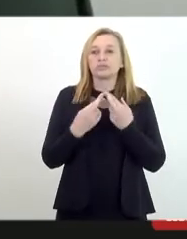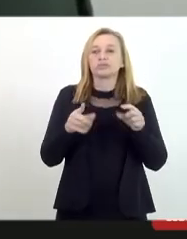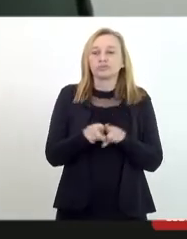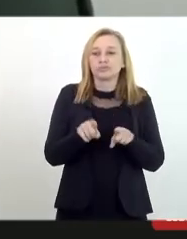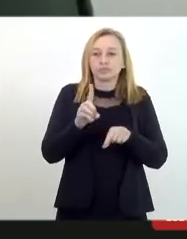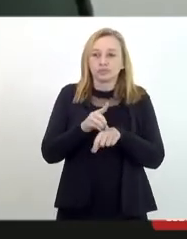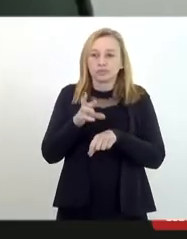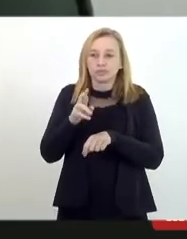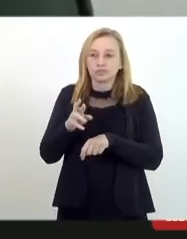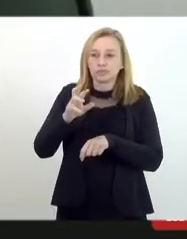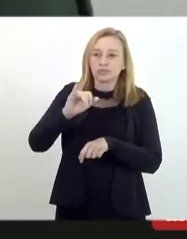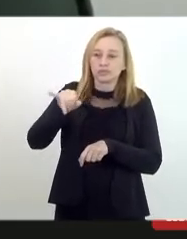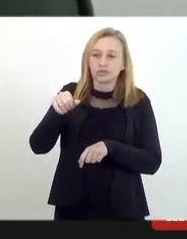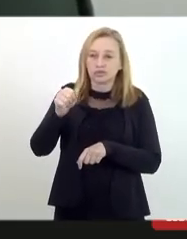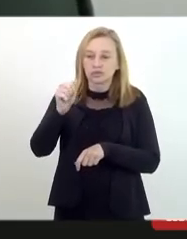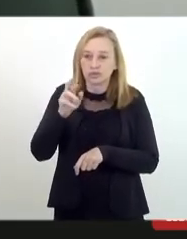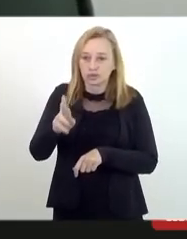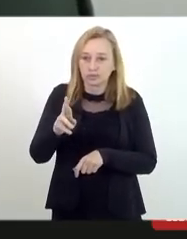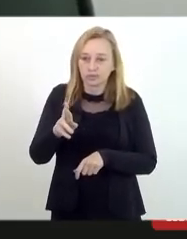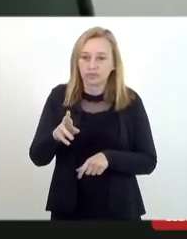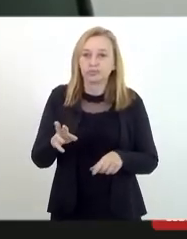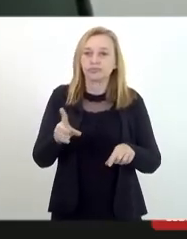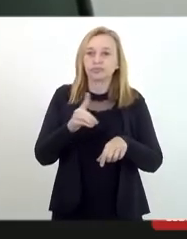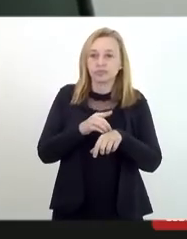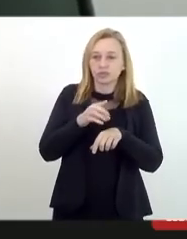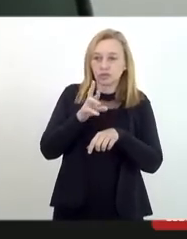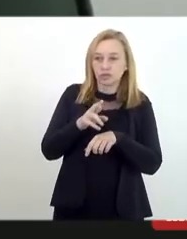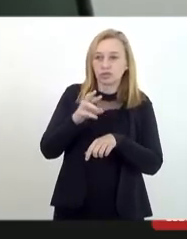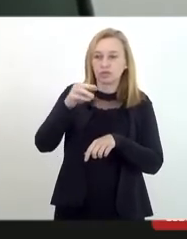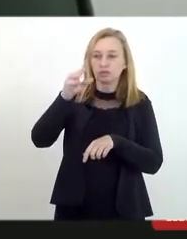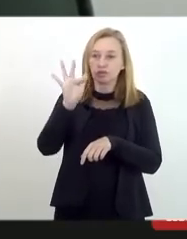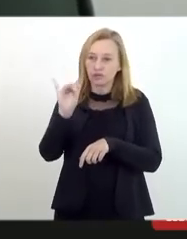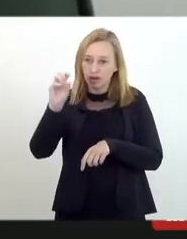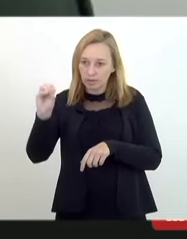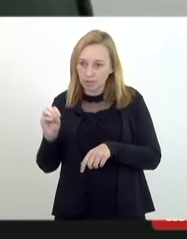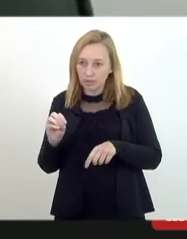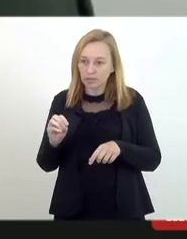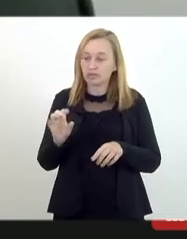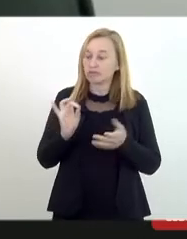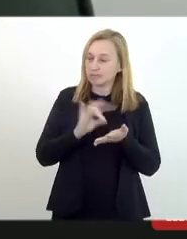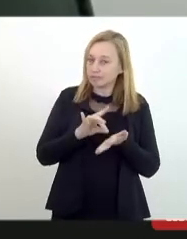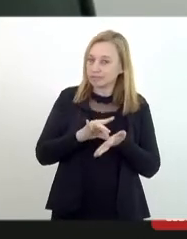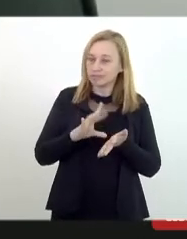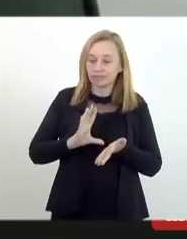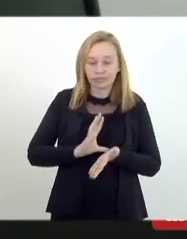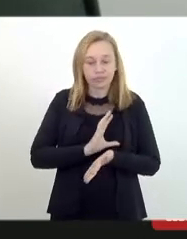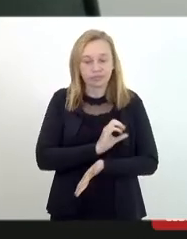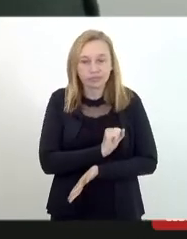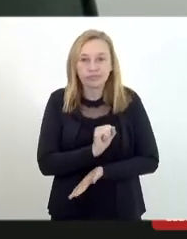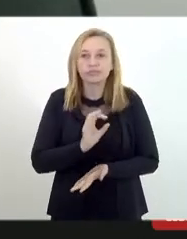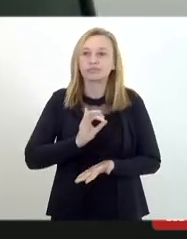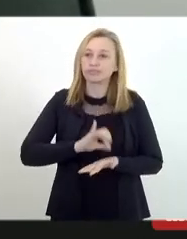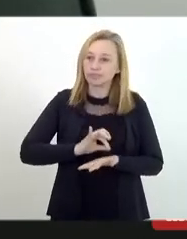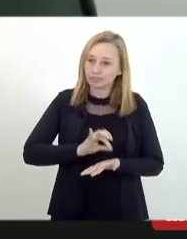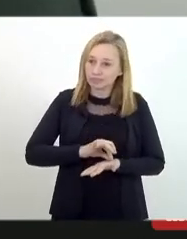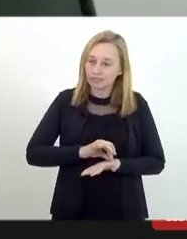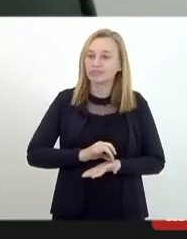com sua belíssima explanação, o doutor Fábio Amado, que realmente é um querido, é um amado mesmo,